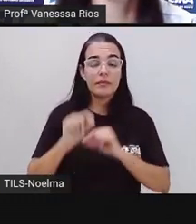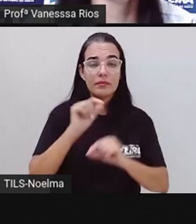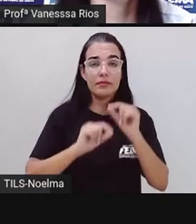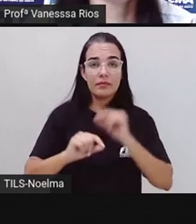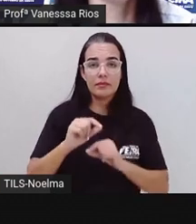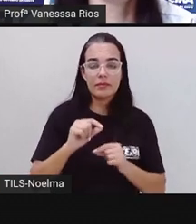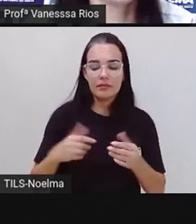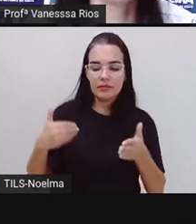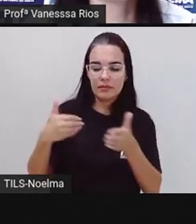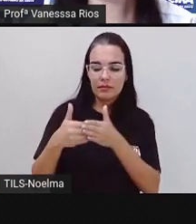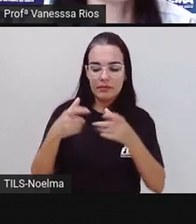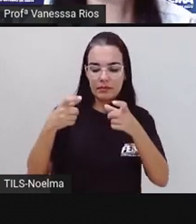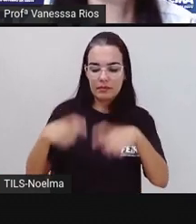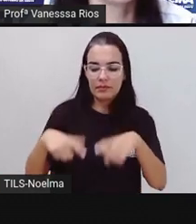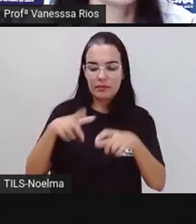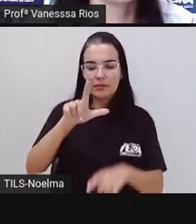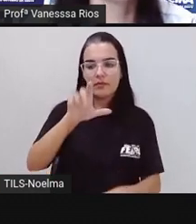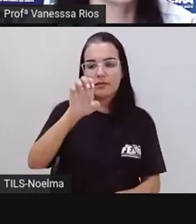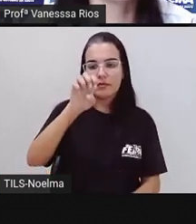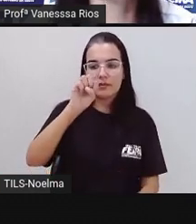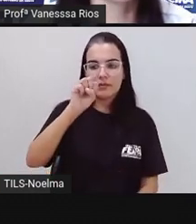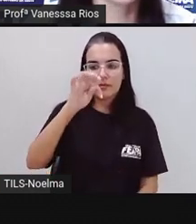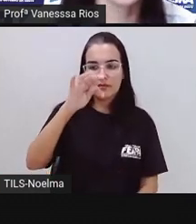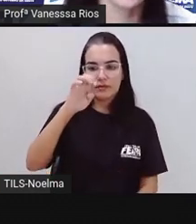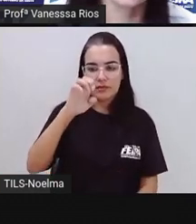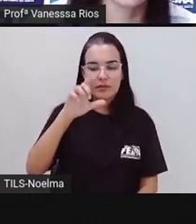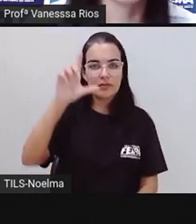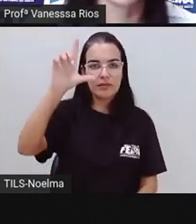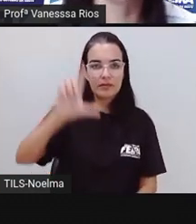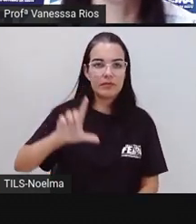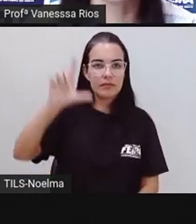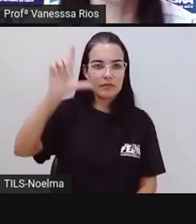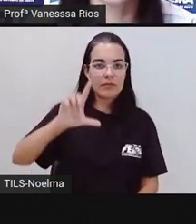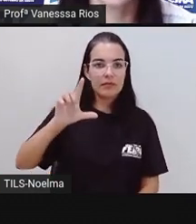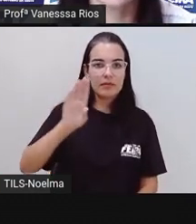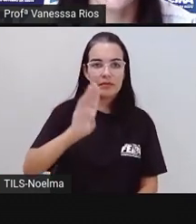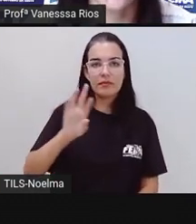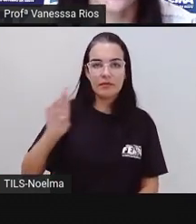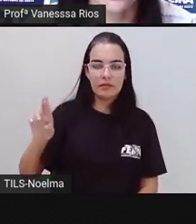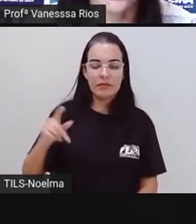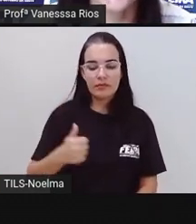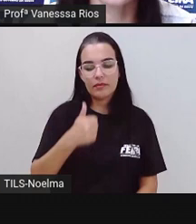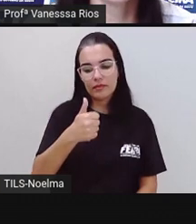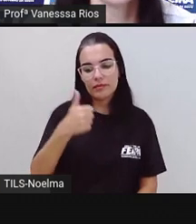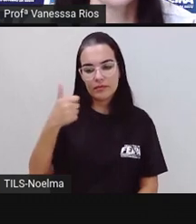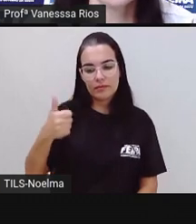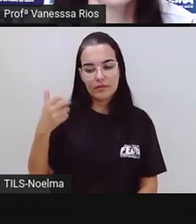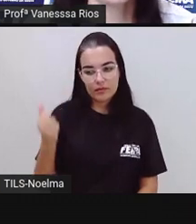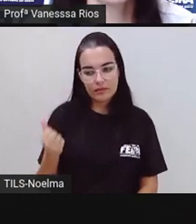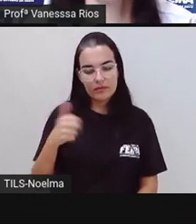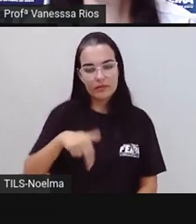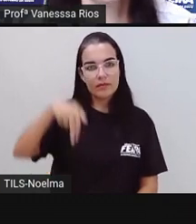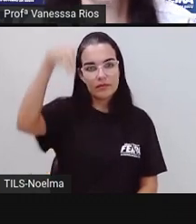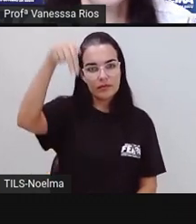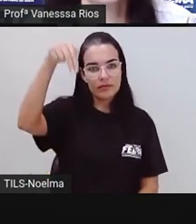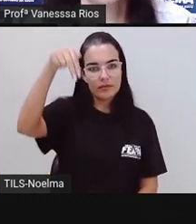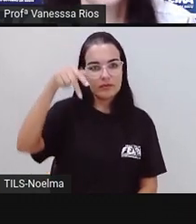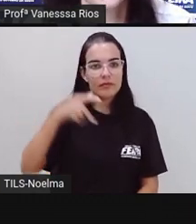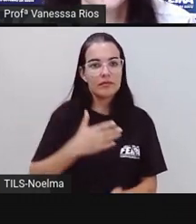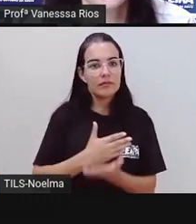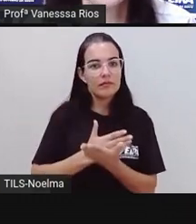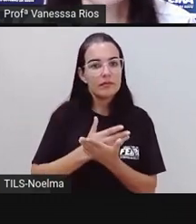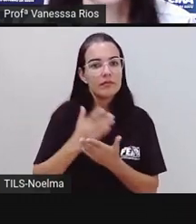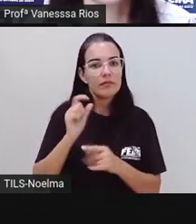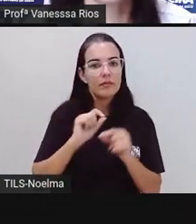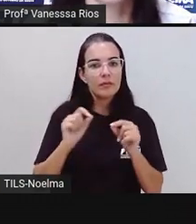O distrito da Matinha está localizado a leste da BR-116 Norte, passou de povoado